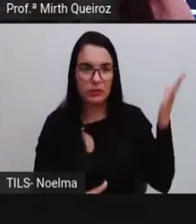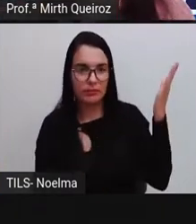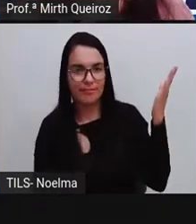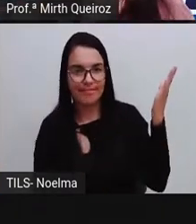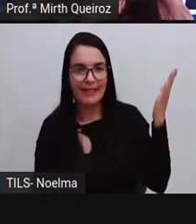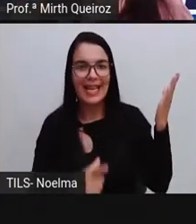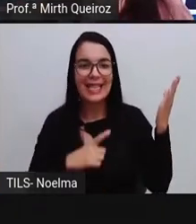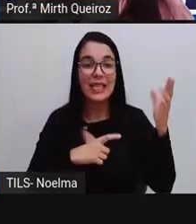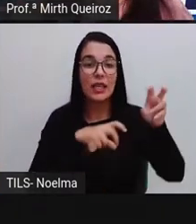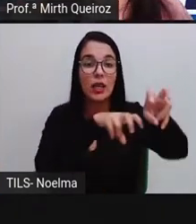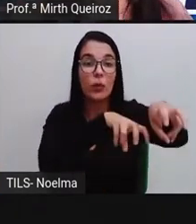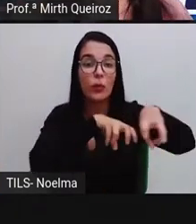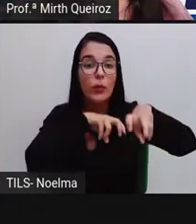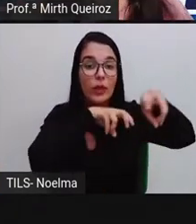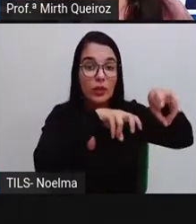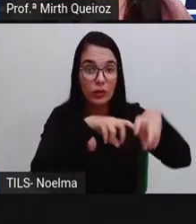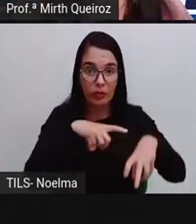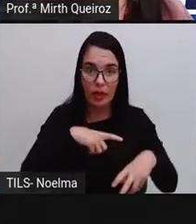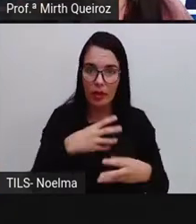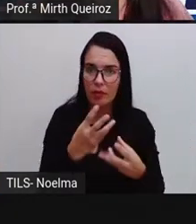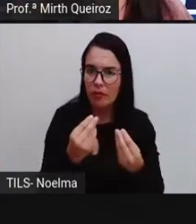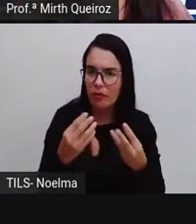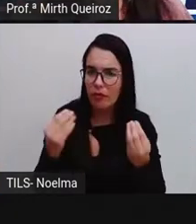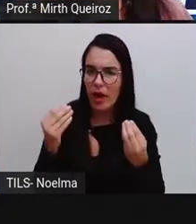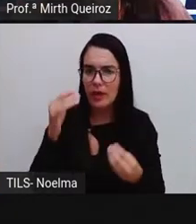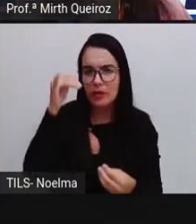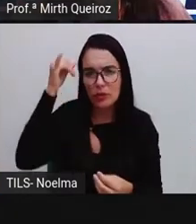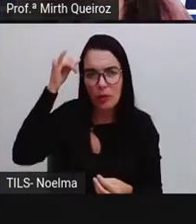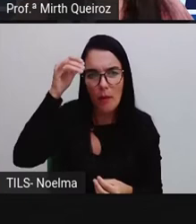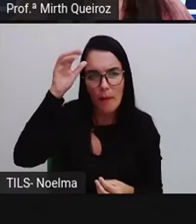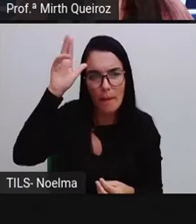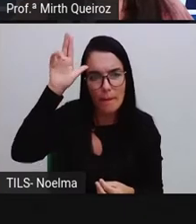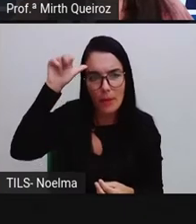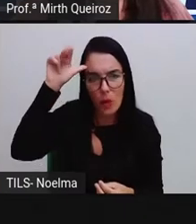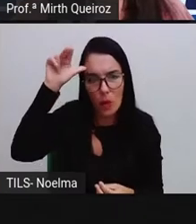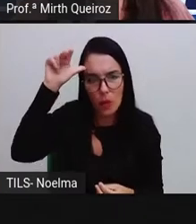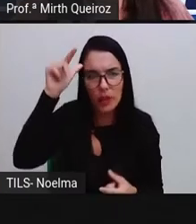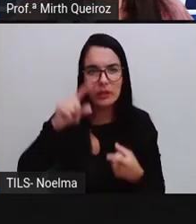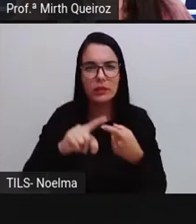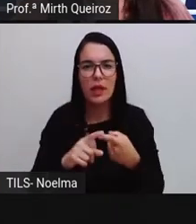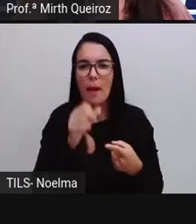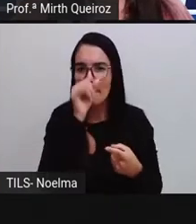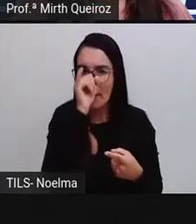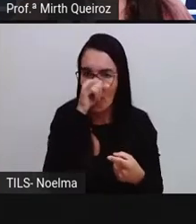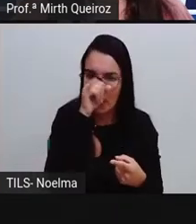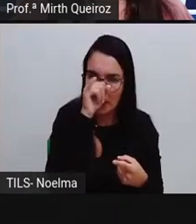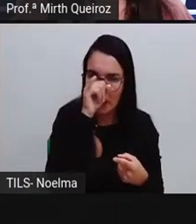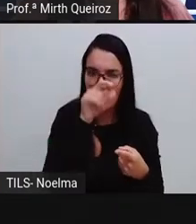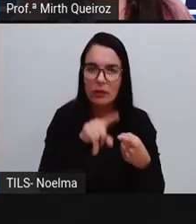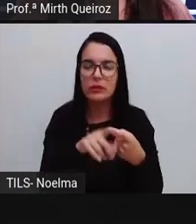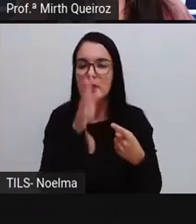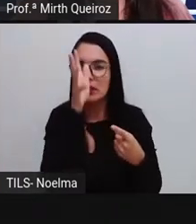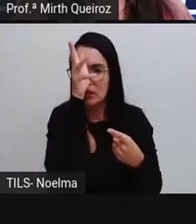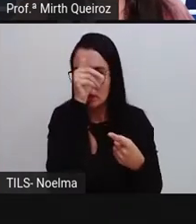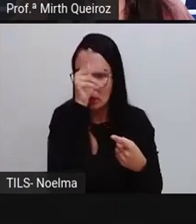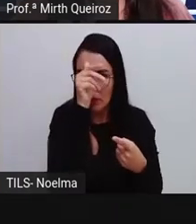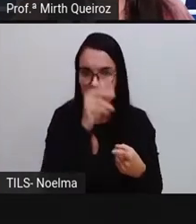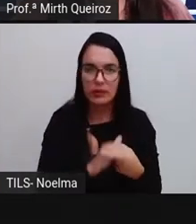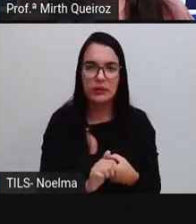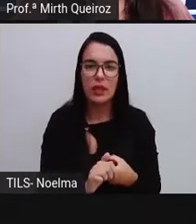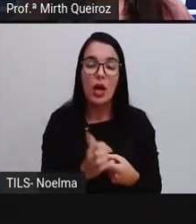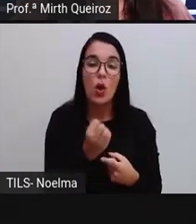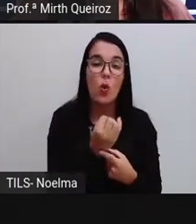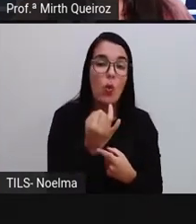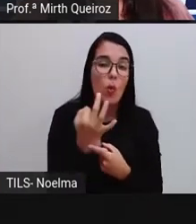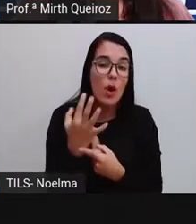Um sítio tem vários pôneis, porquinhos e galos. quantos elementos possui